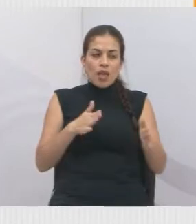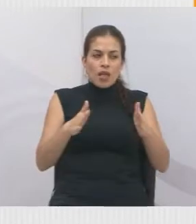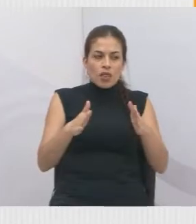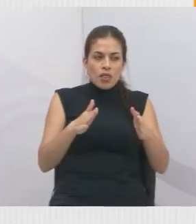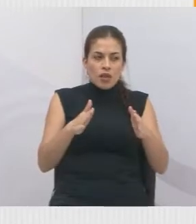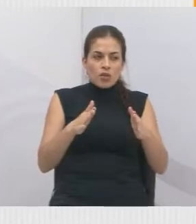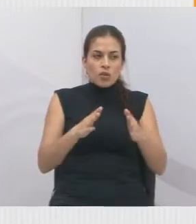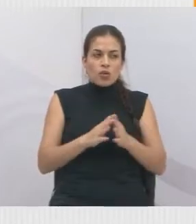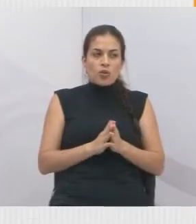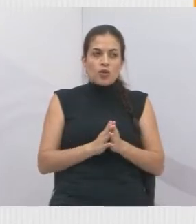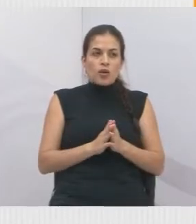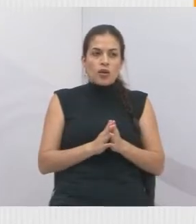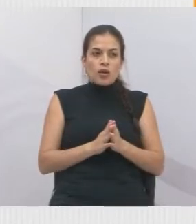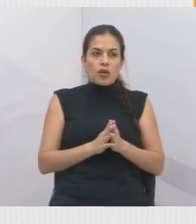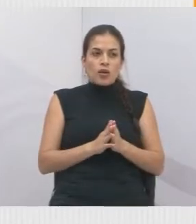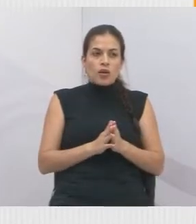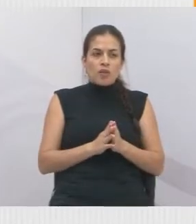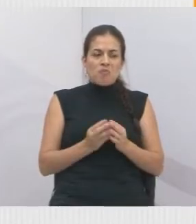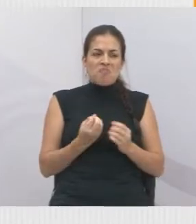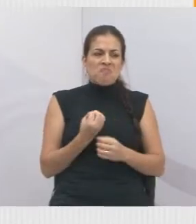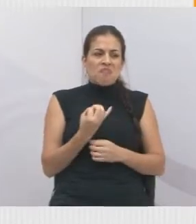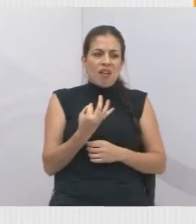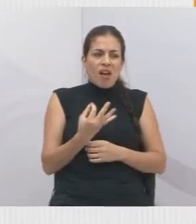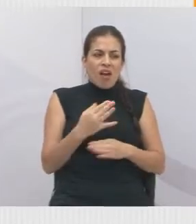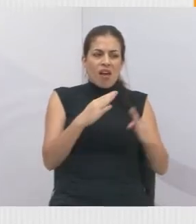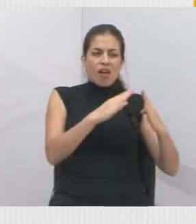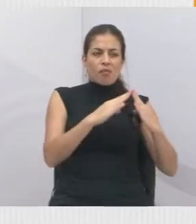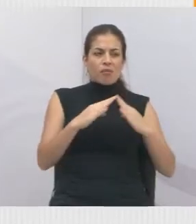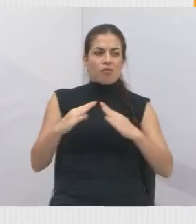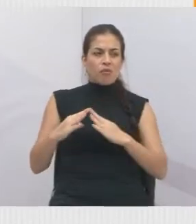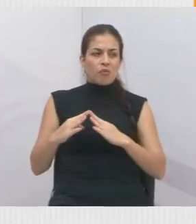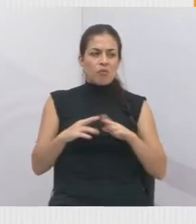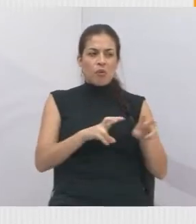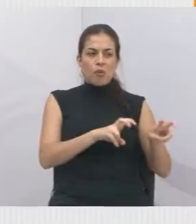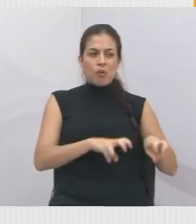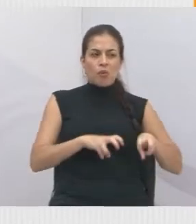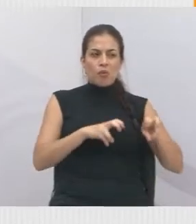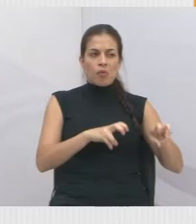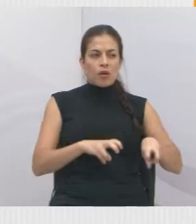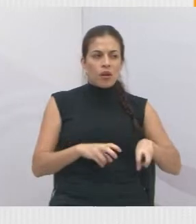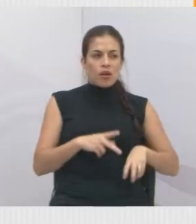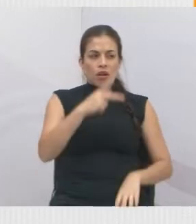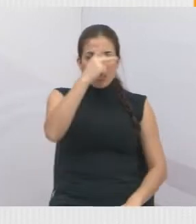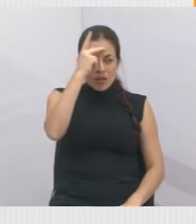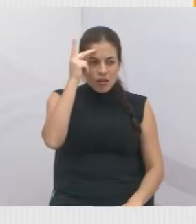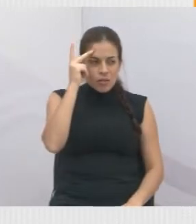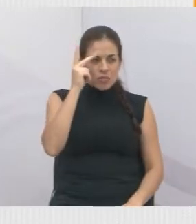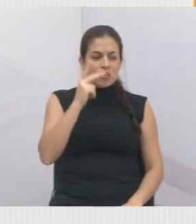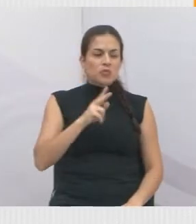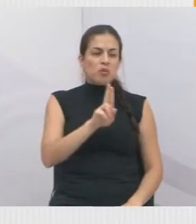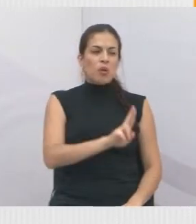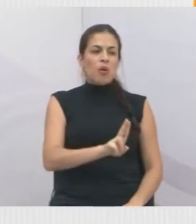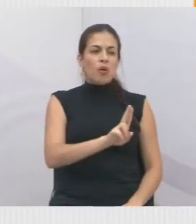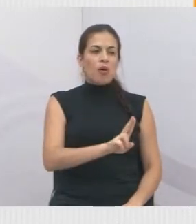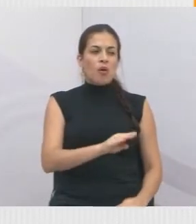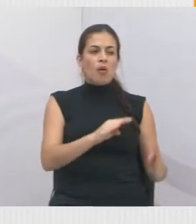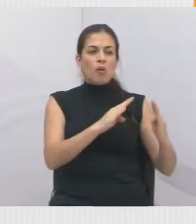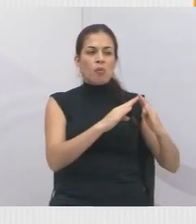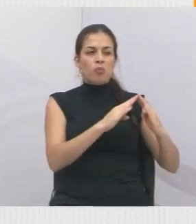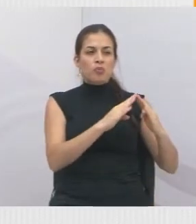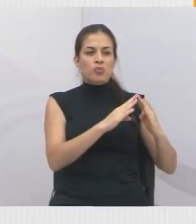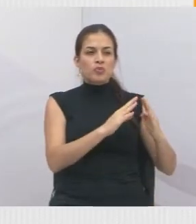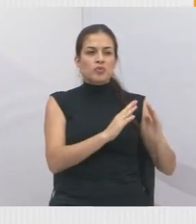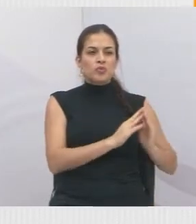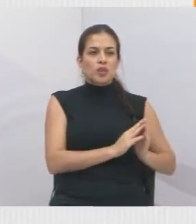imóveis que tem por aqui, imóveis rurais, pessoas que utilizam as suas chacras, né? Tem também aqui